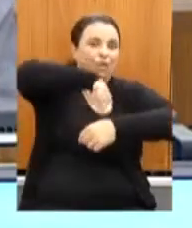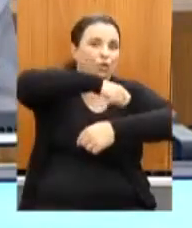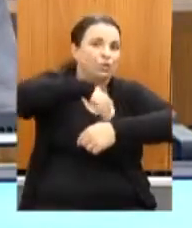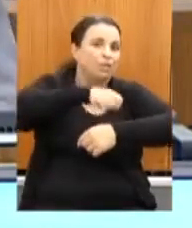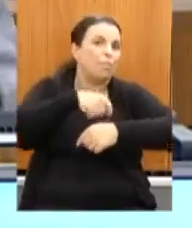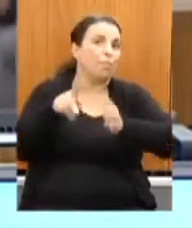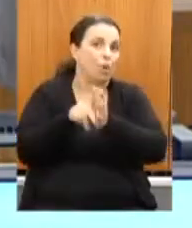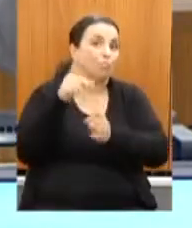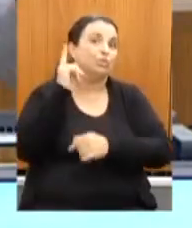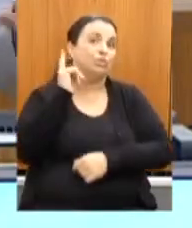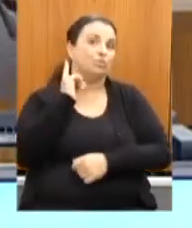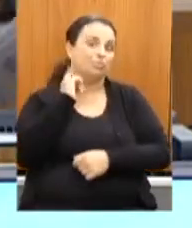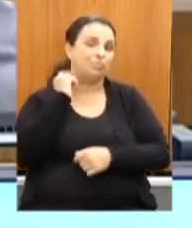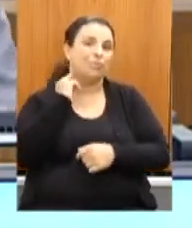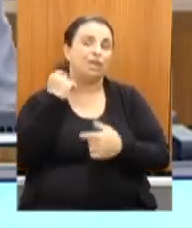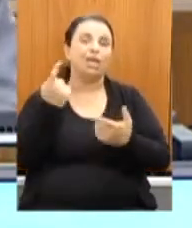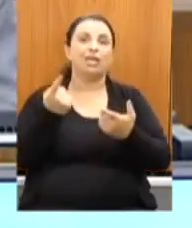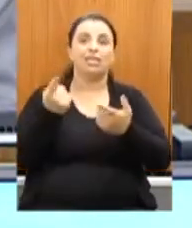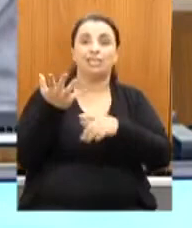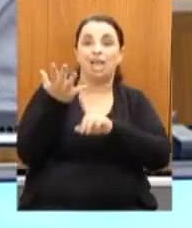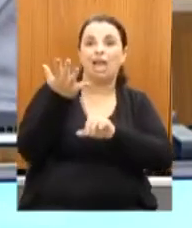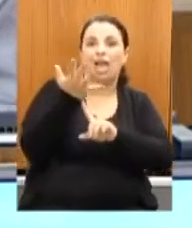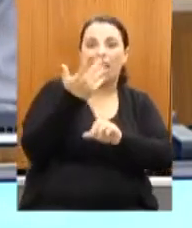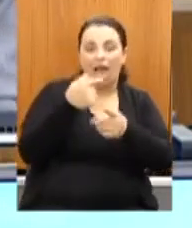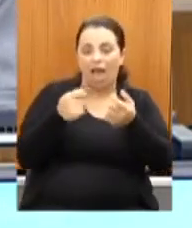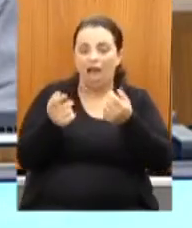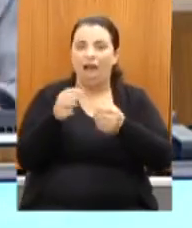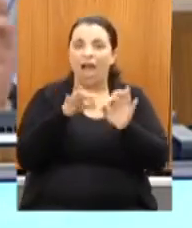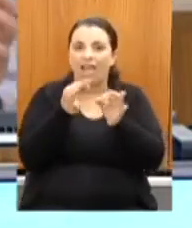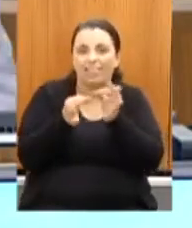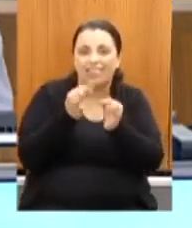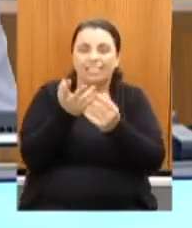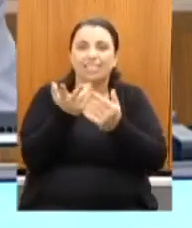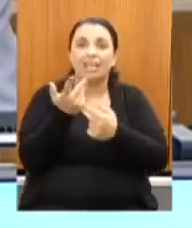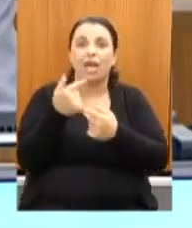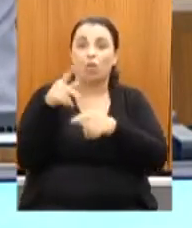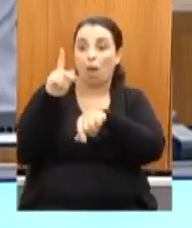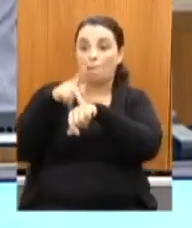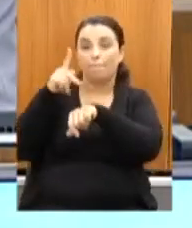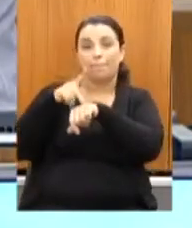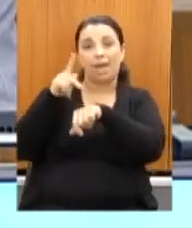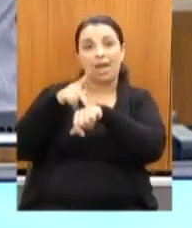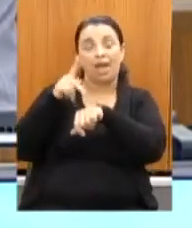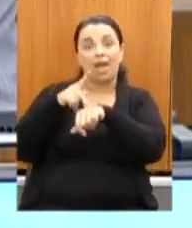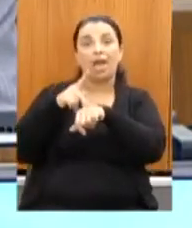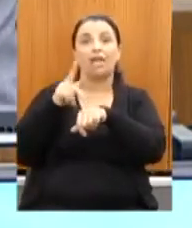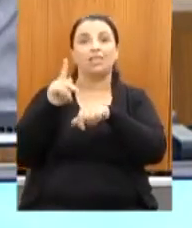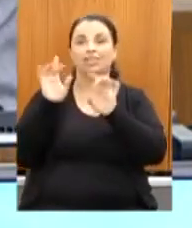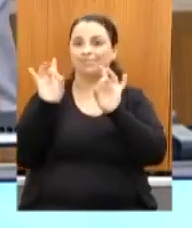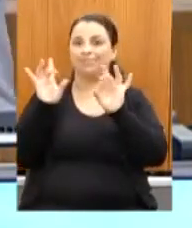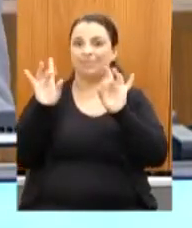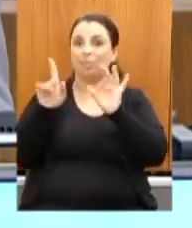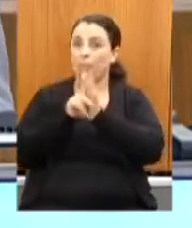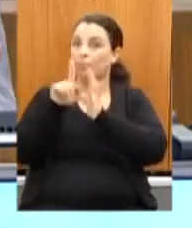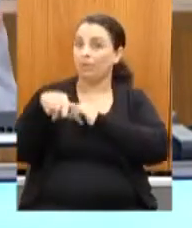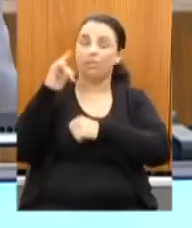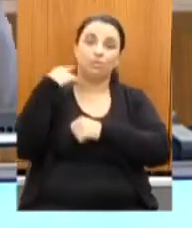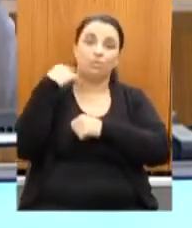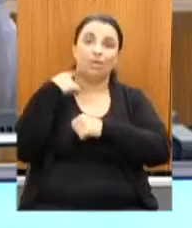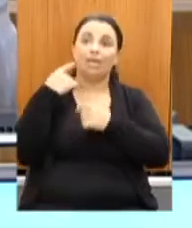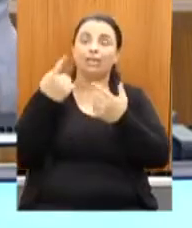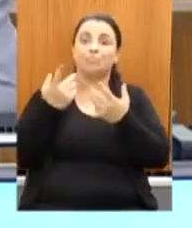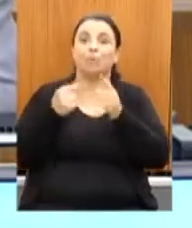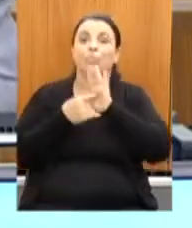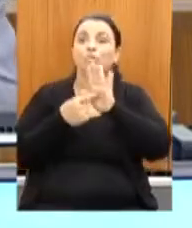artesanato, como as pedras semipreciosas, ou seja, de forma a ser um grande espaço e agora virão